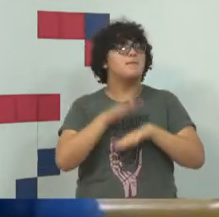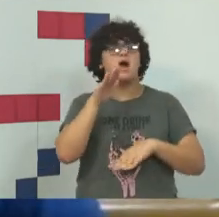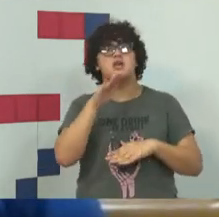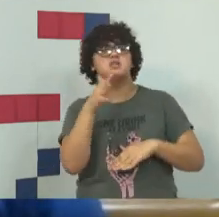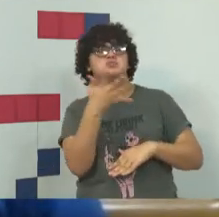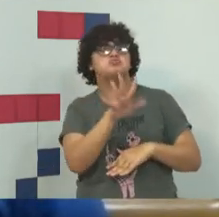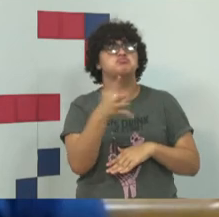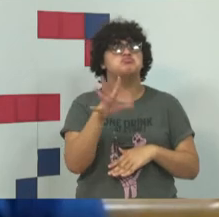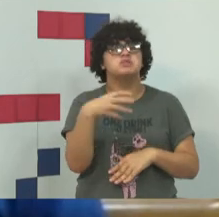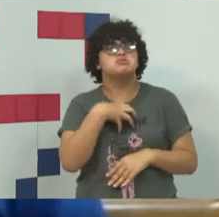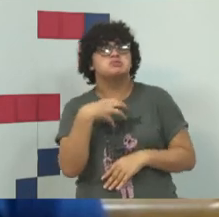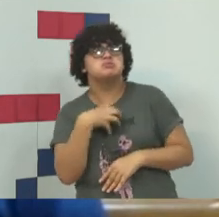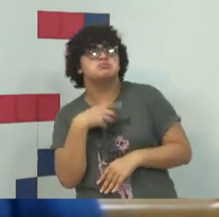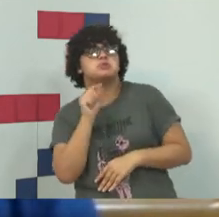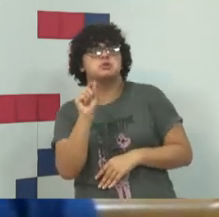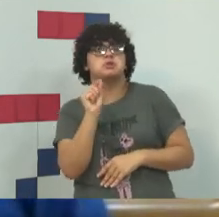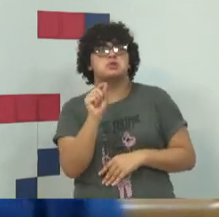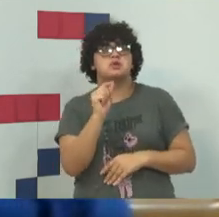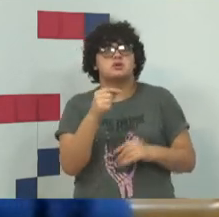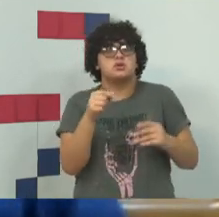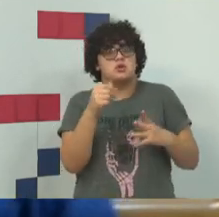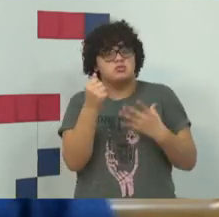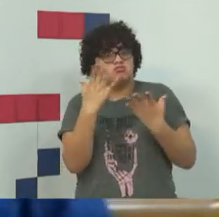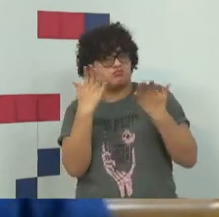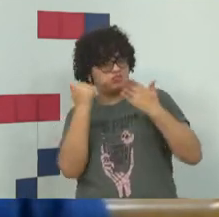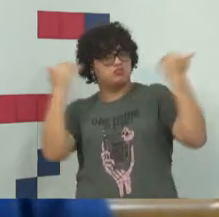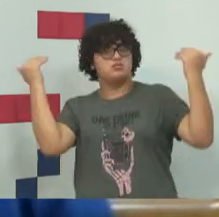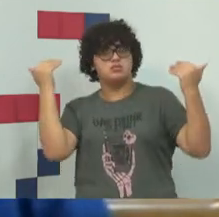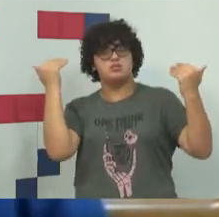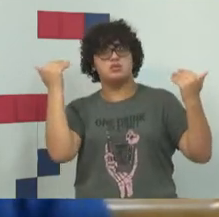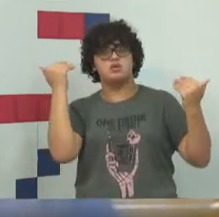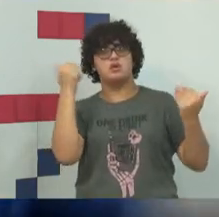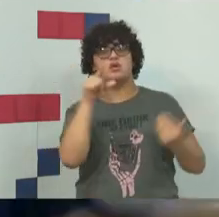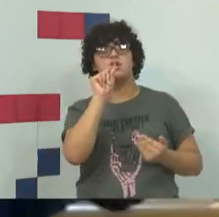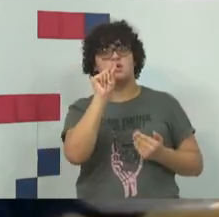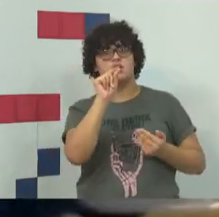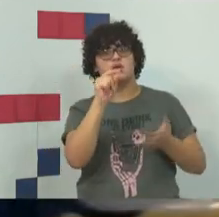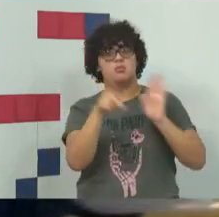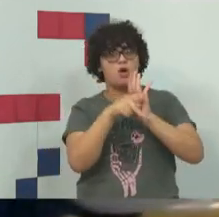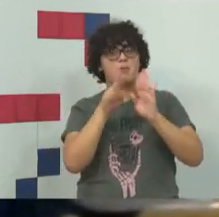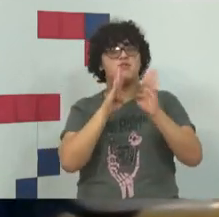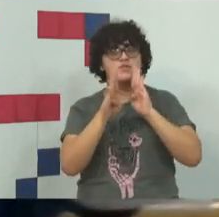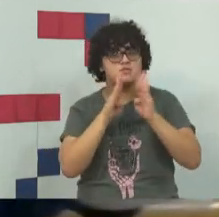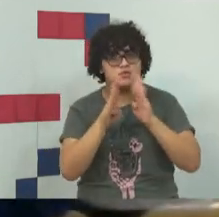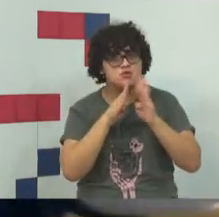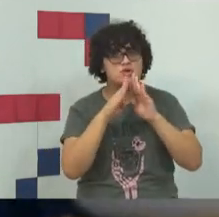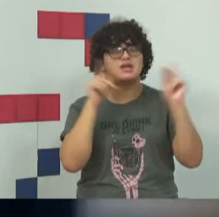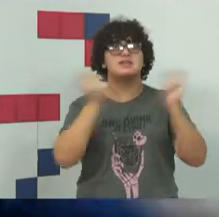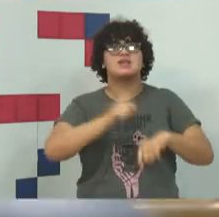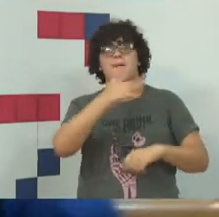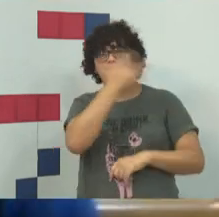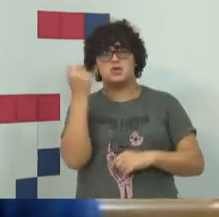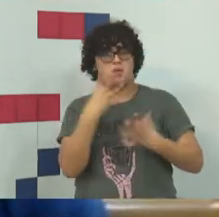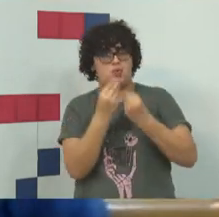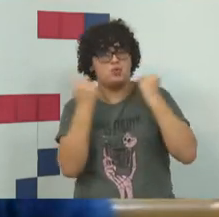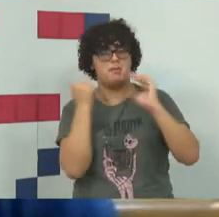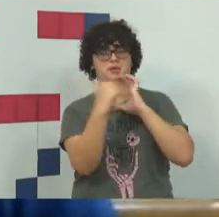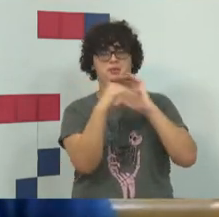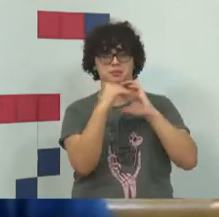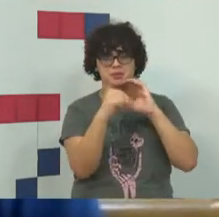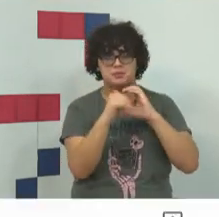análogo ao que chamam de superfã nas páginas do Facebook, que é aquela pessoa que interage mais,